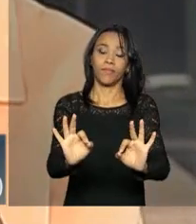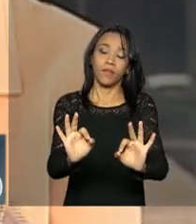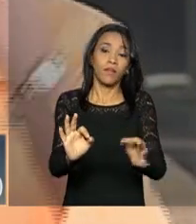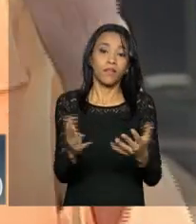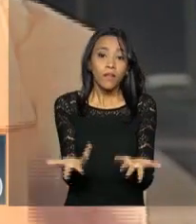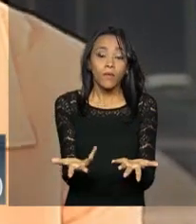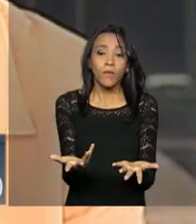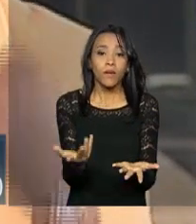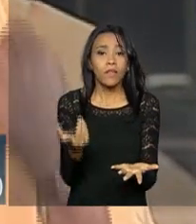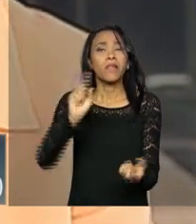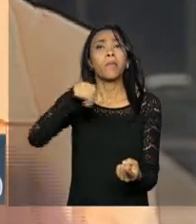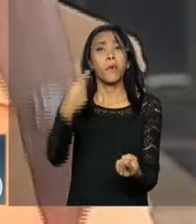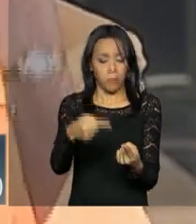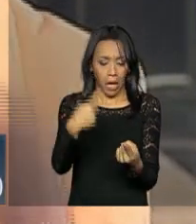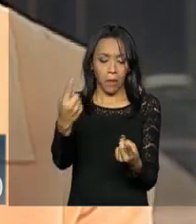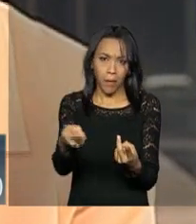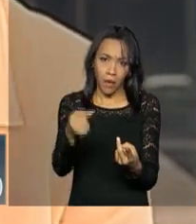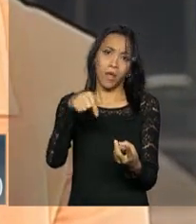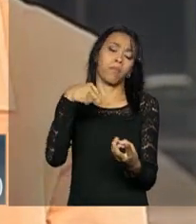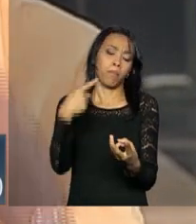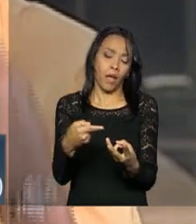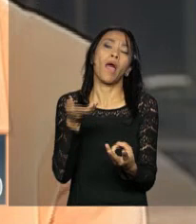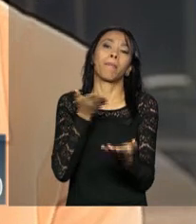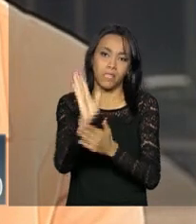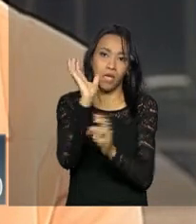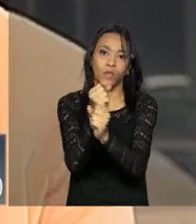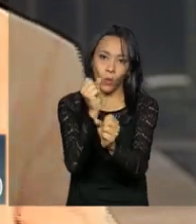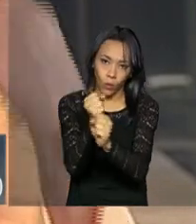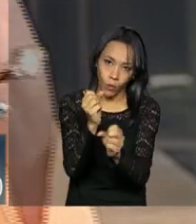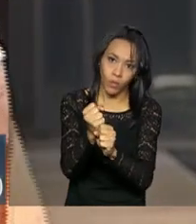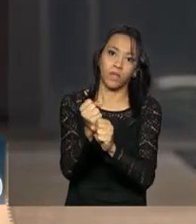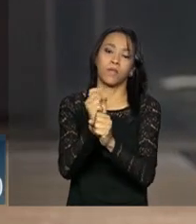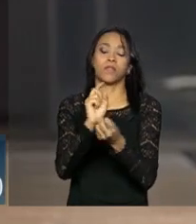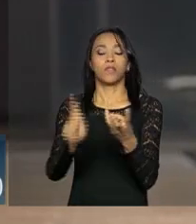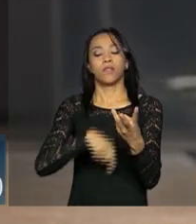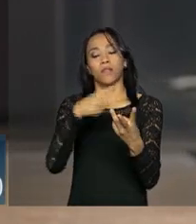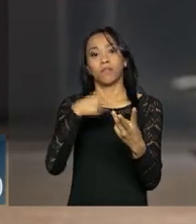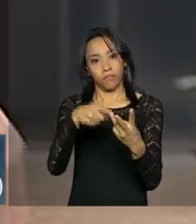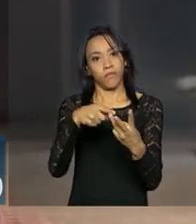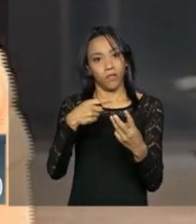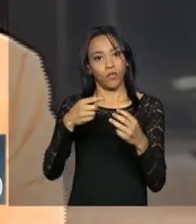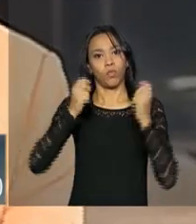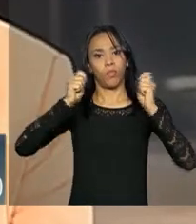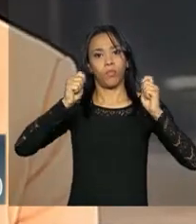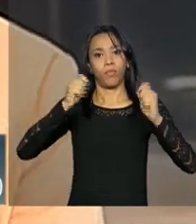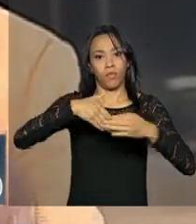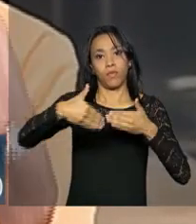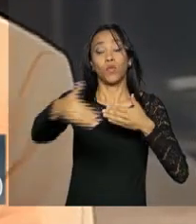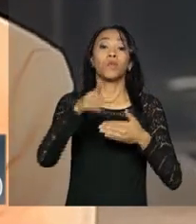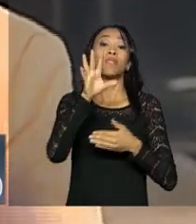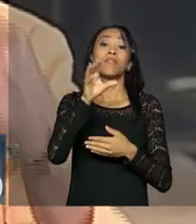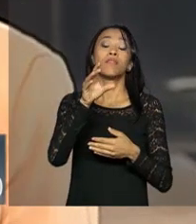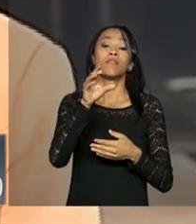depois criaram, depois de aprovadas as contas, as contas da campanha no TSE,